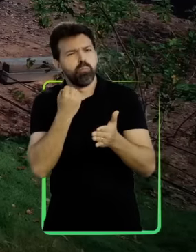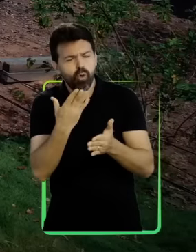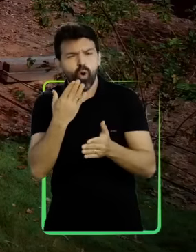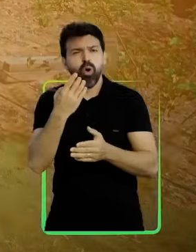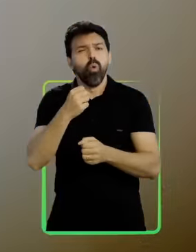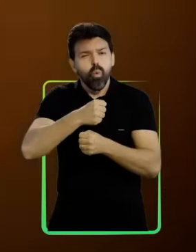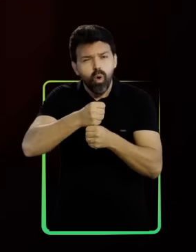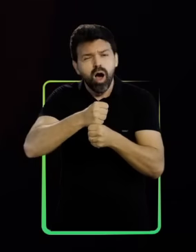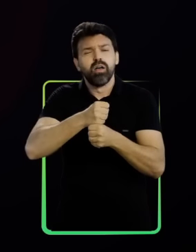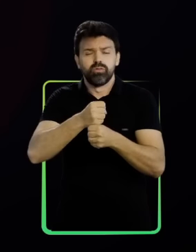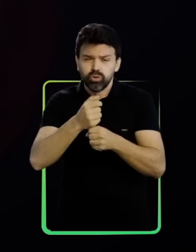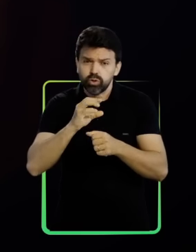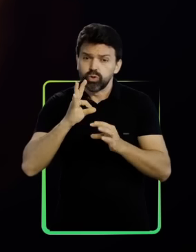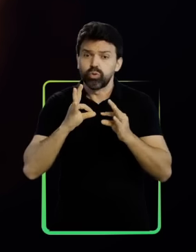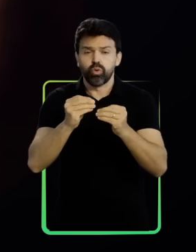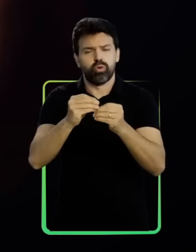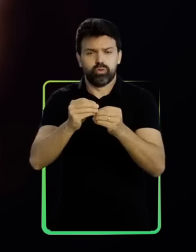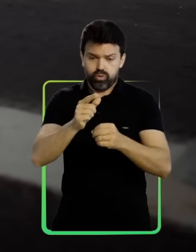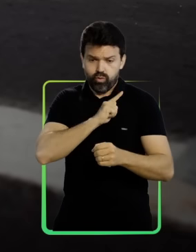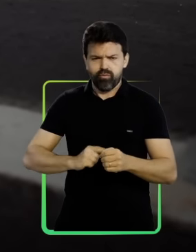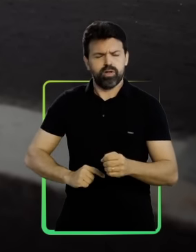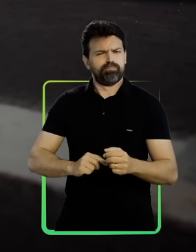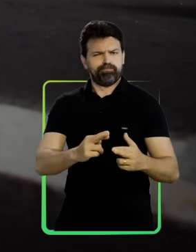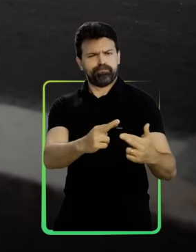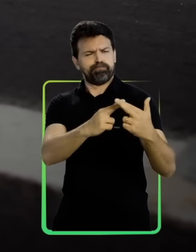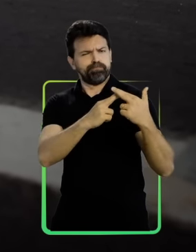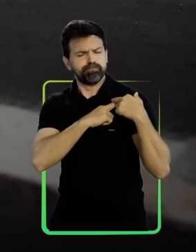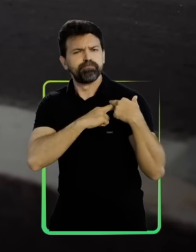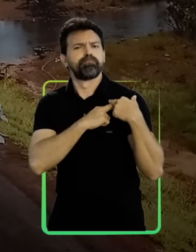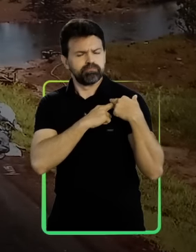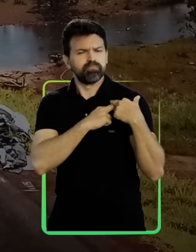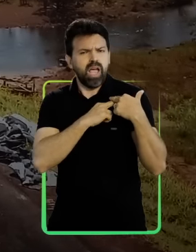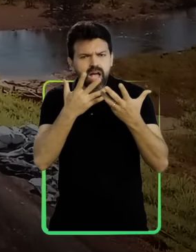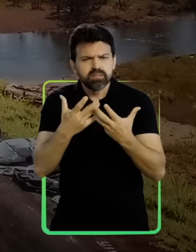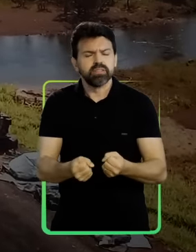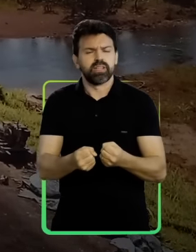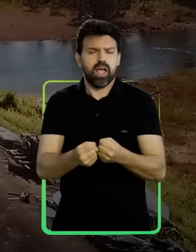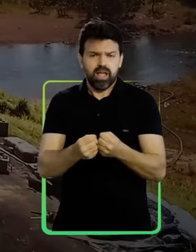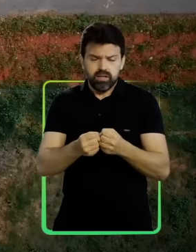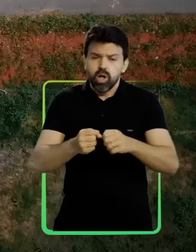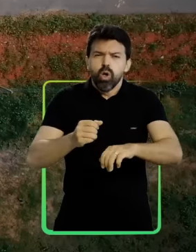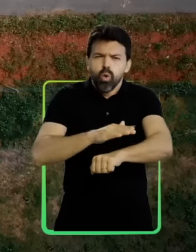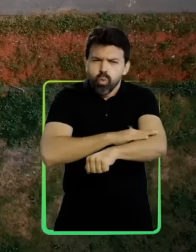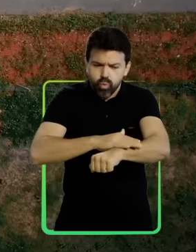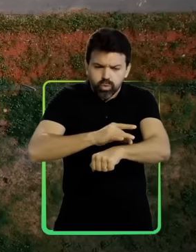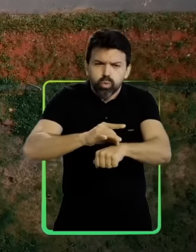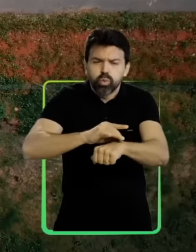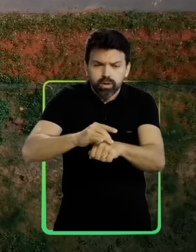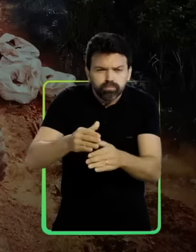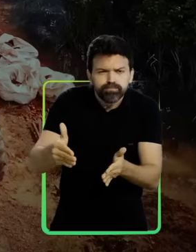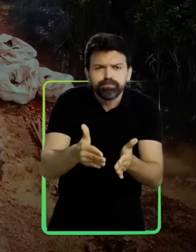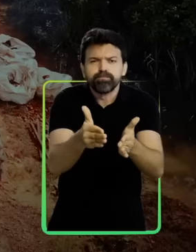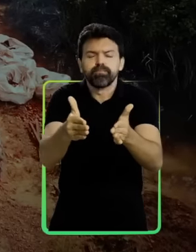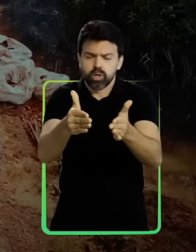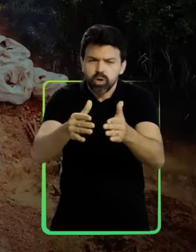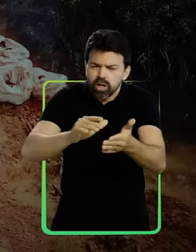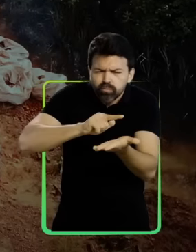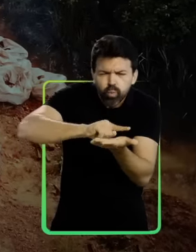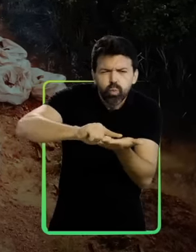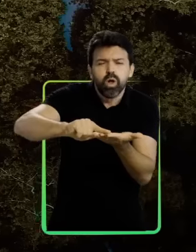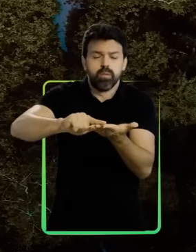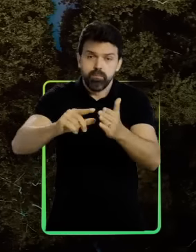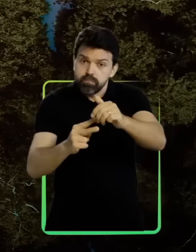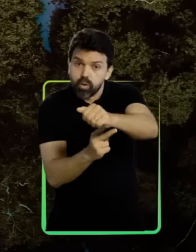o ano inteiro. O governo vai assumir a responsabilidade pela manutenção das vicinais e das